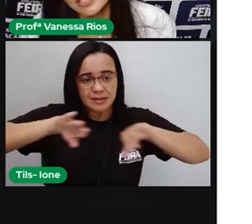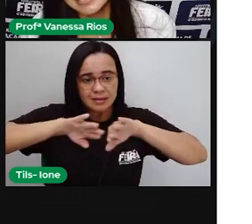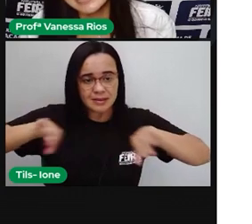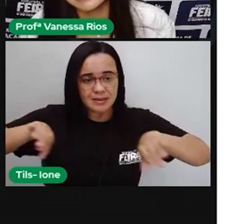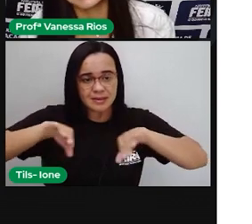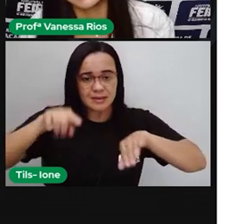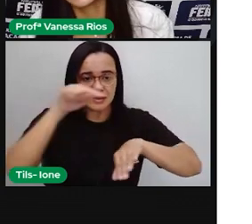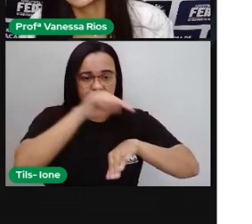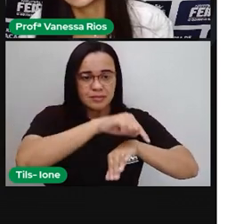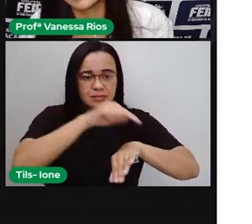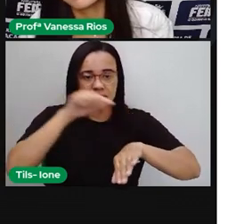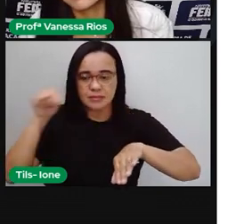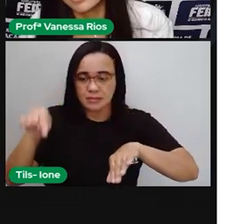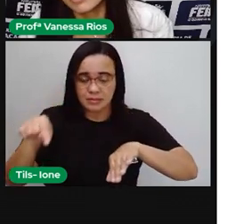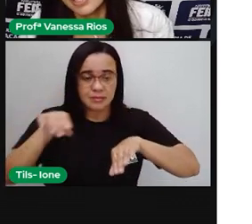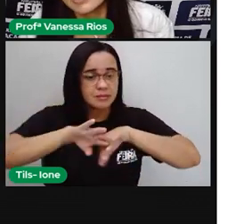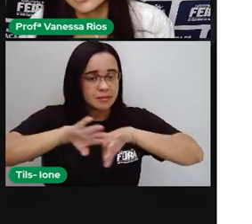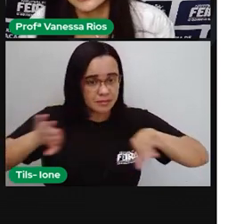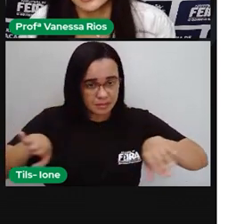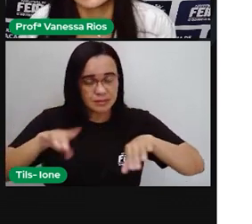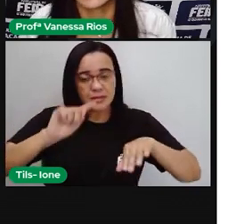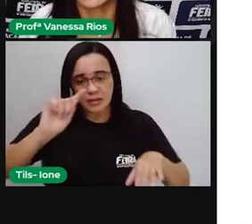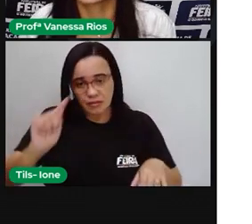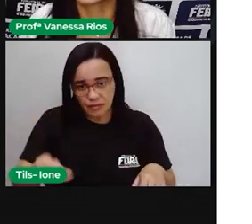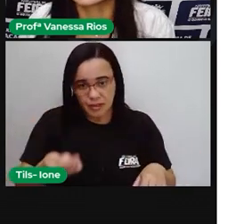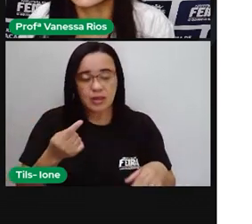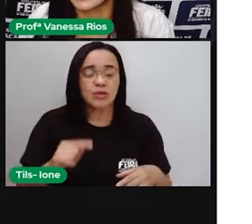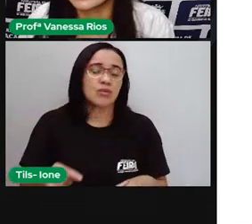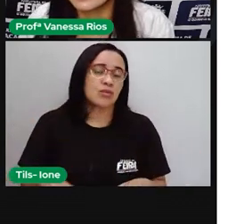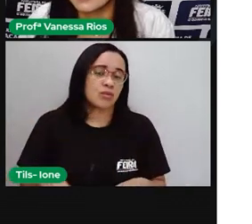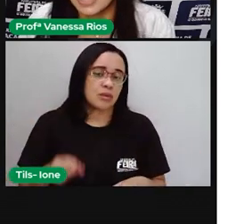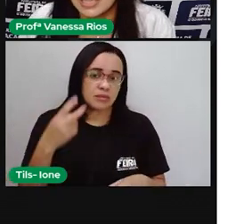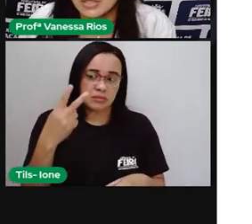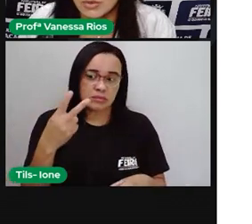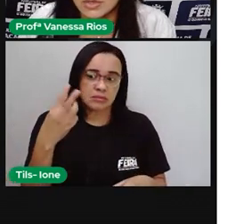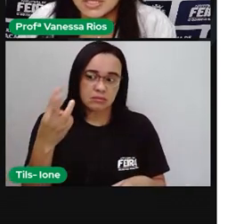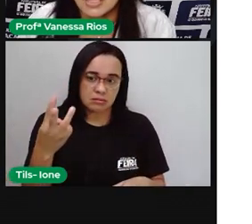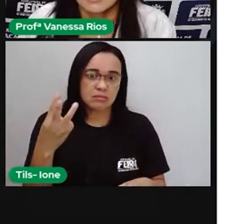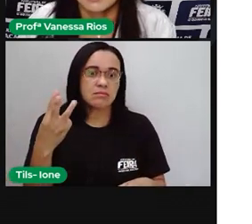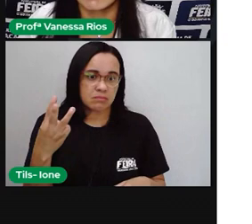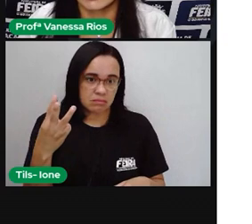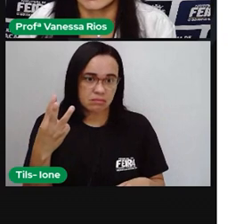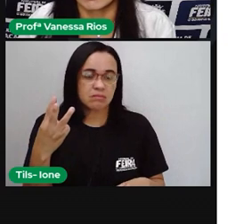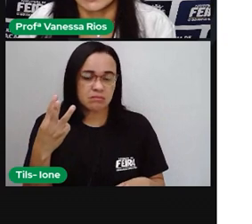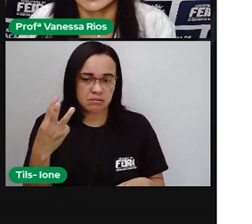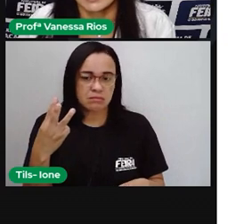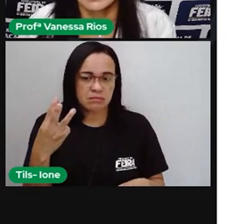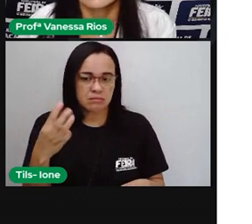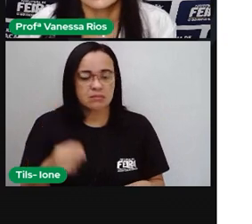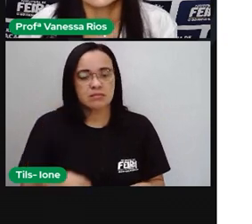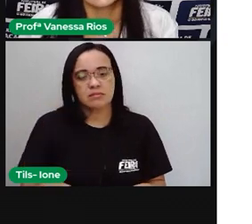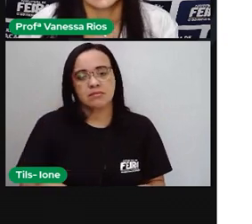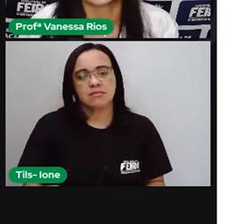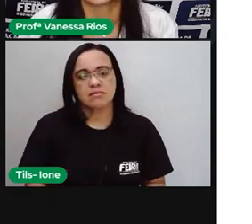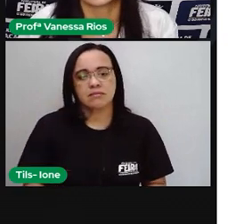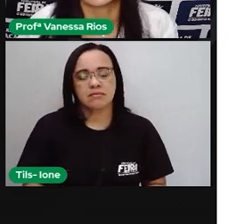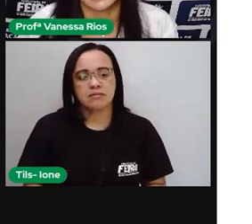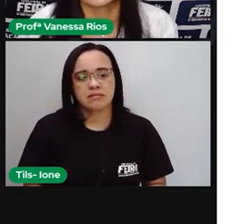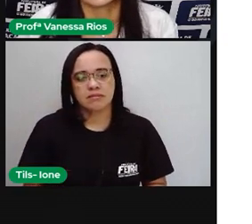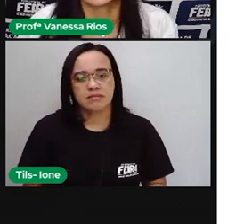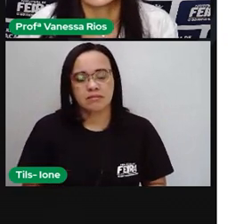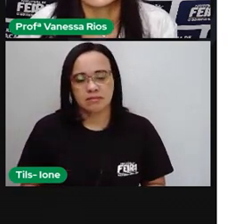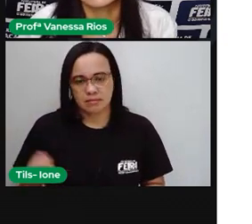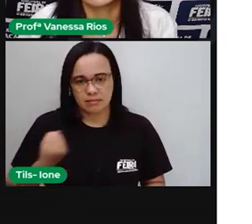números. E a partir da vírgula, existem aí outras classificações para os números. Nesse caso,